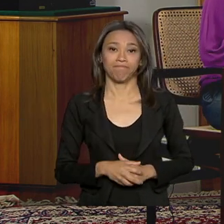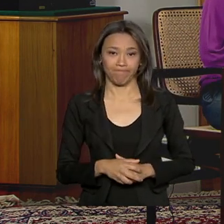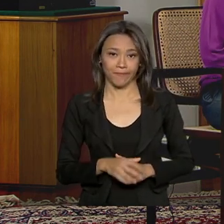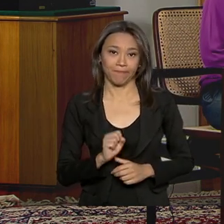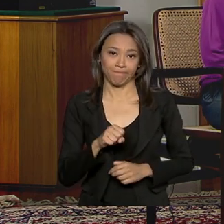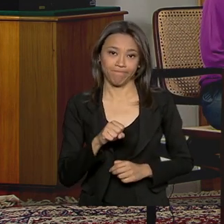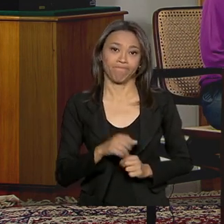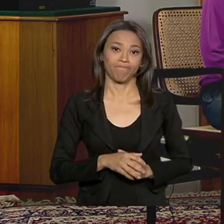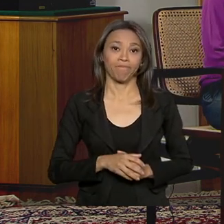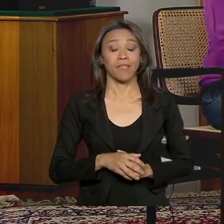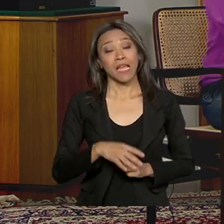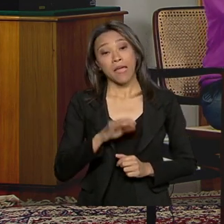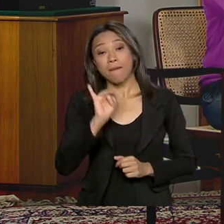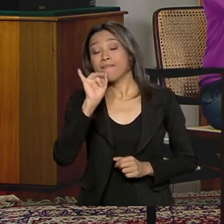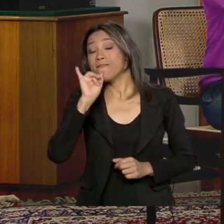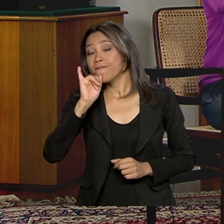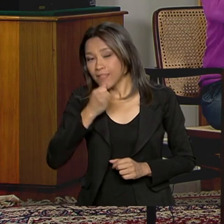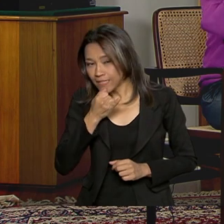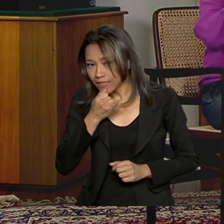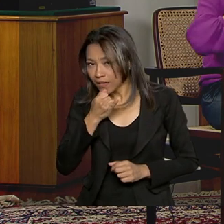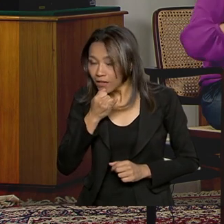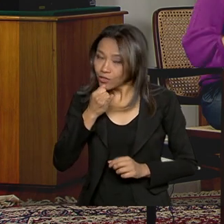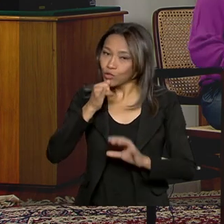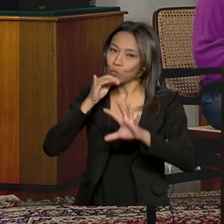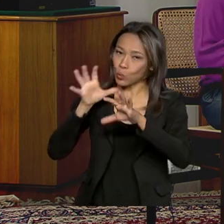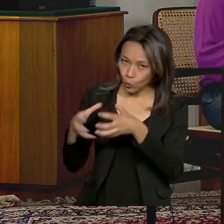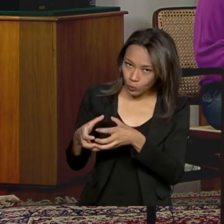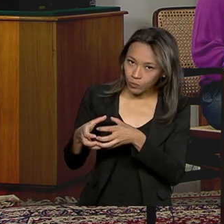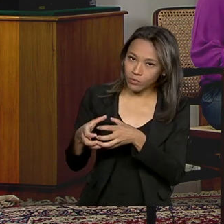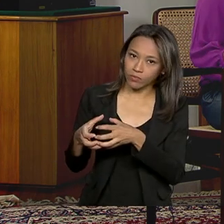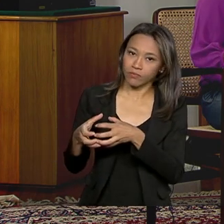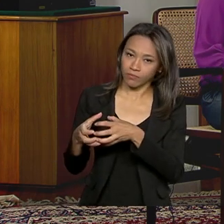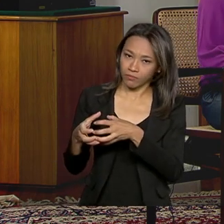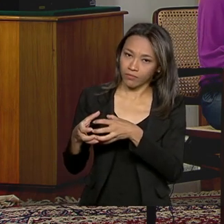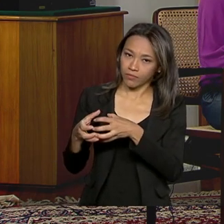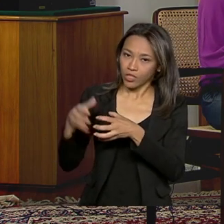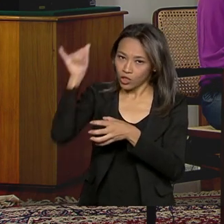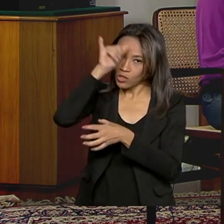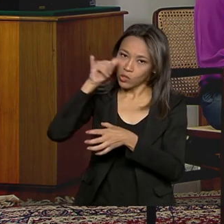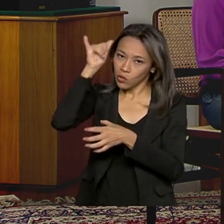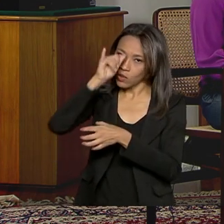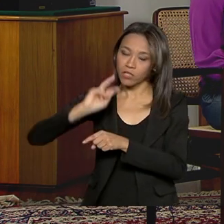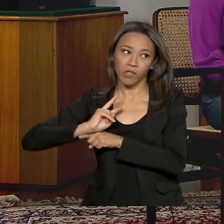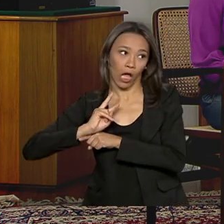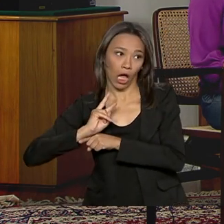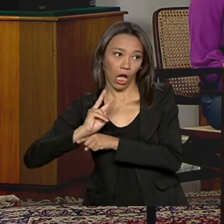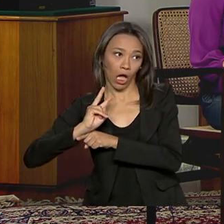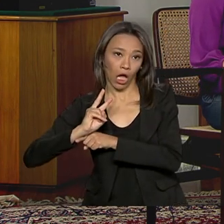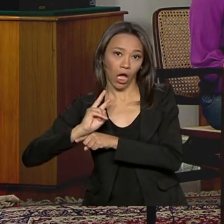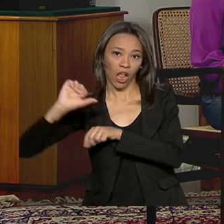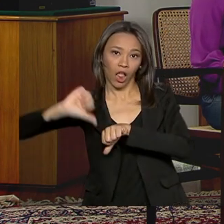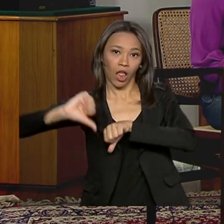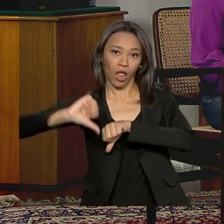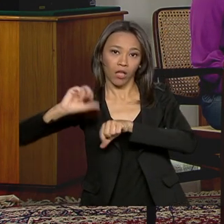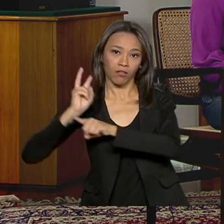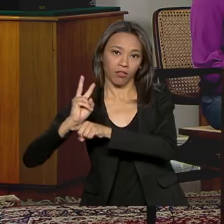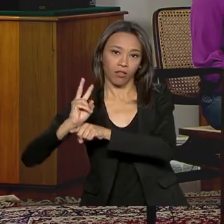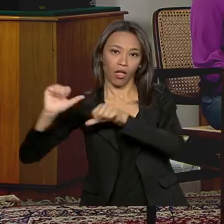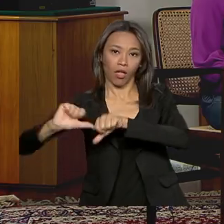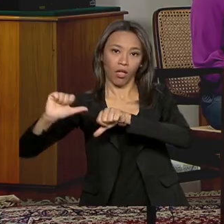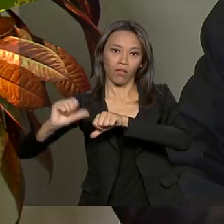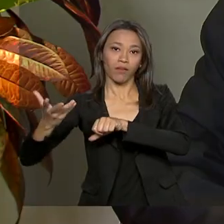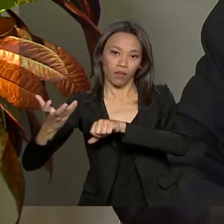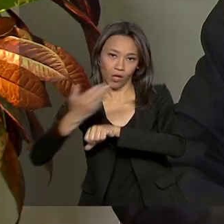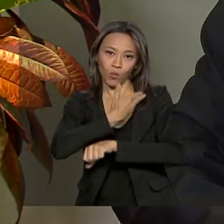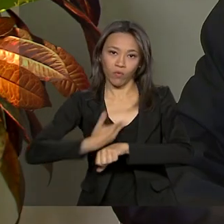Para a infelicidade de alguns aí, alguns idiotas de plantão, como dizia o Nelson Rodrigues, é